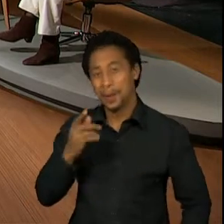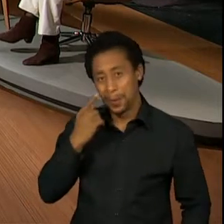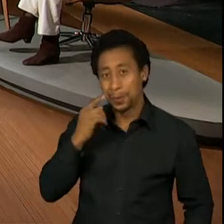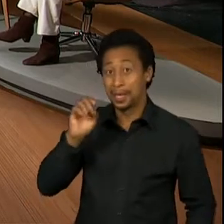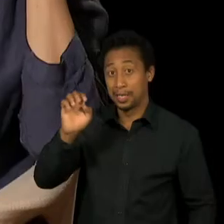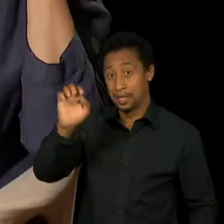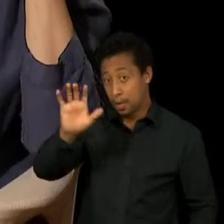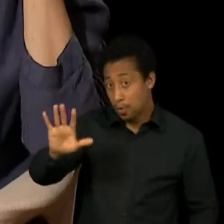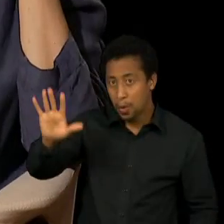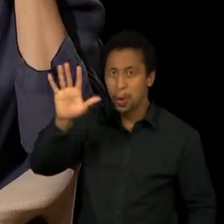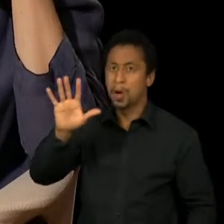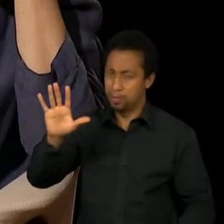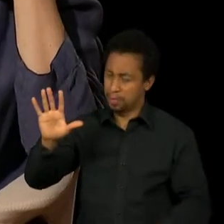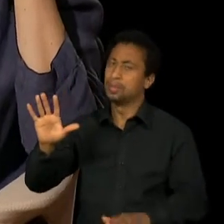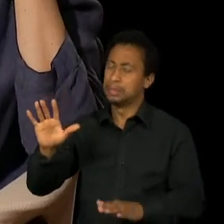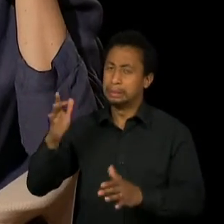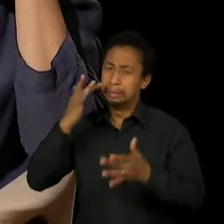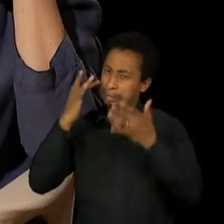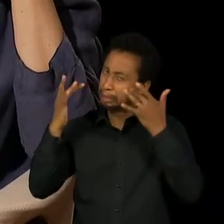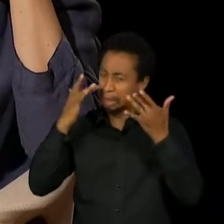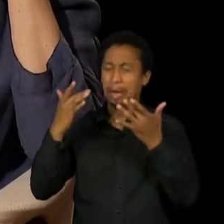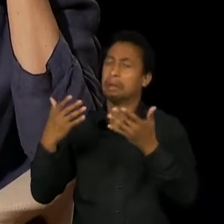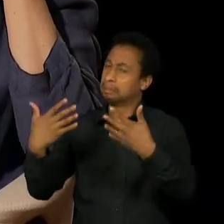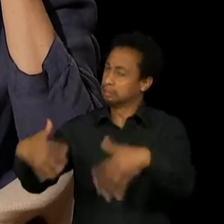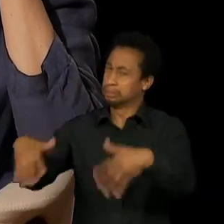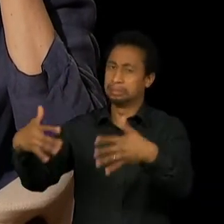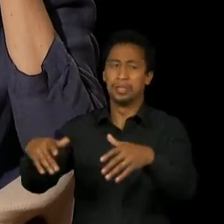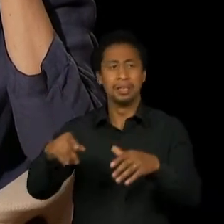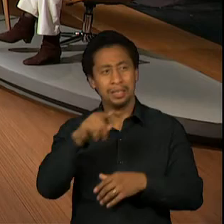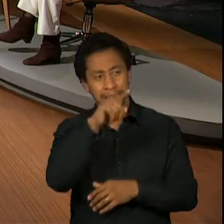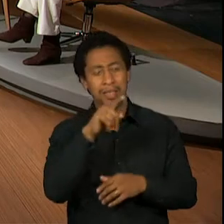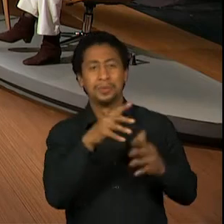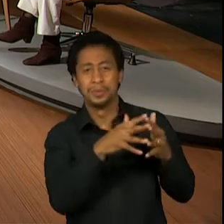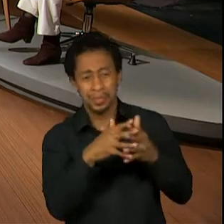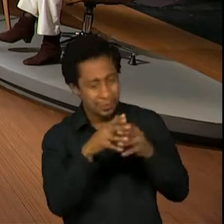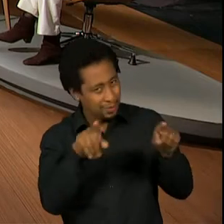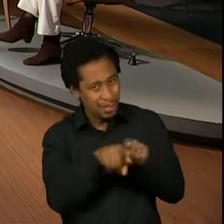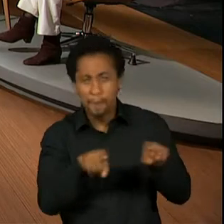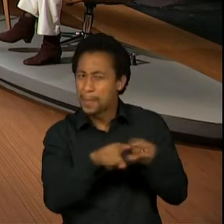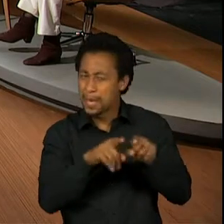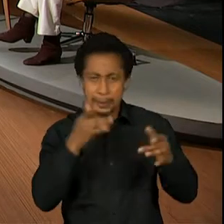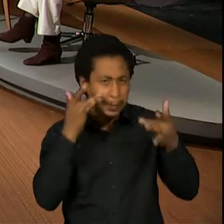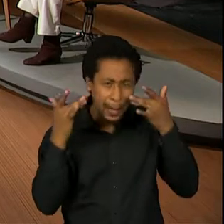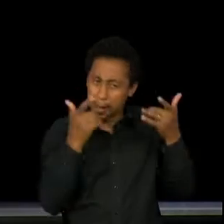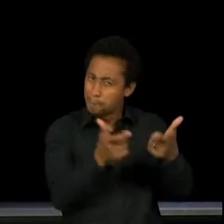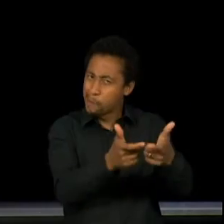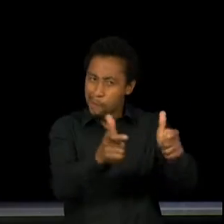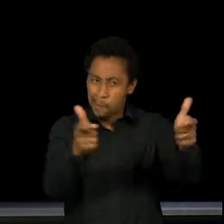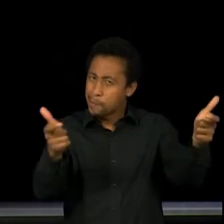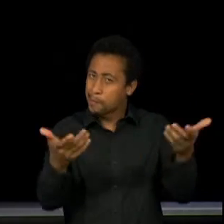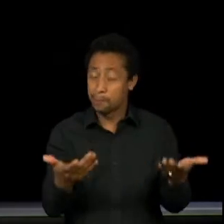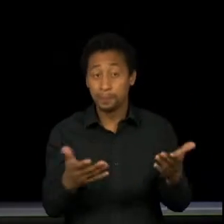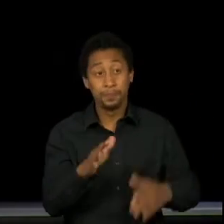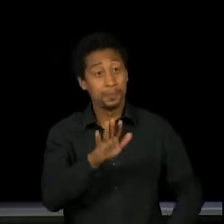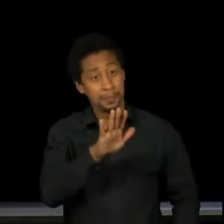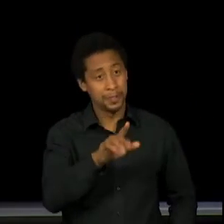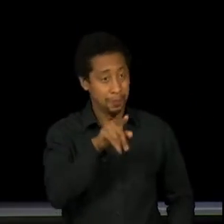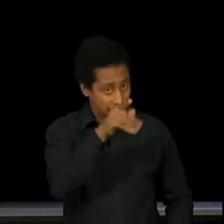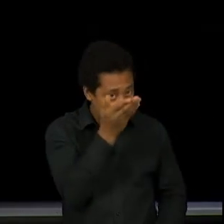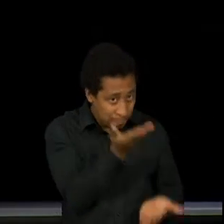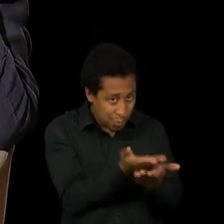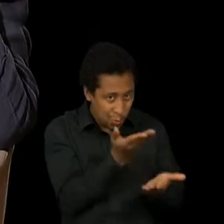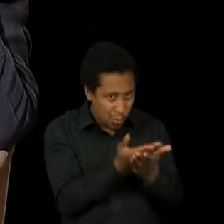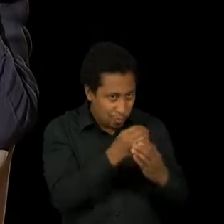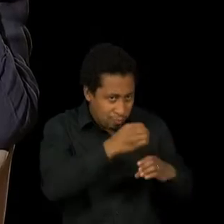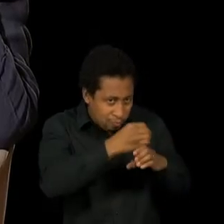nos Estados Unidos e tal. Eu acho importantíssimo na formação. Você mencionou aí psicologia, biologia, você chegou a cursar, chegou a